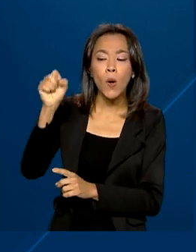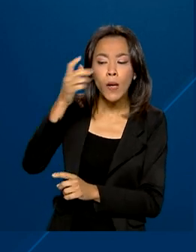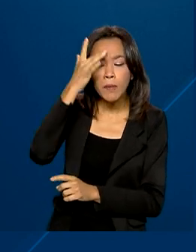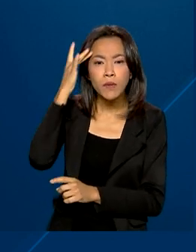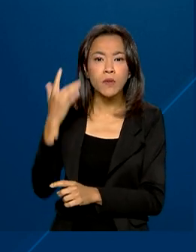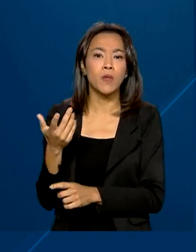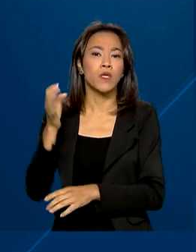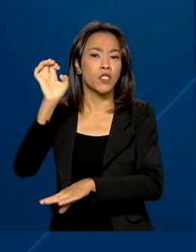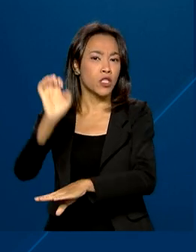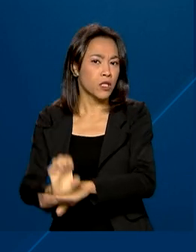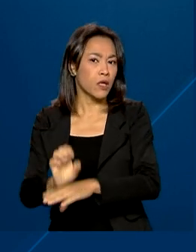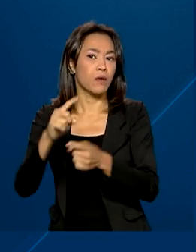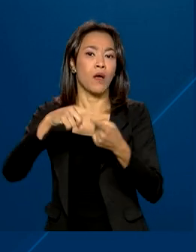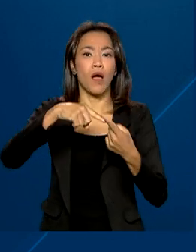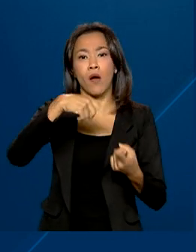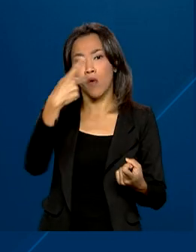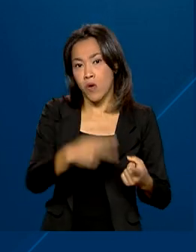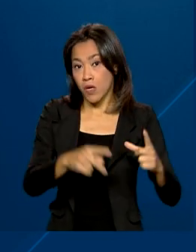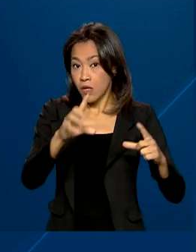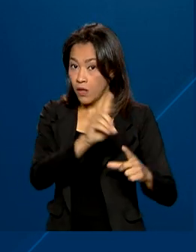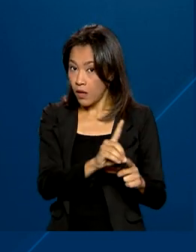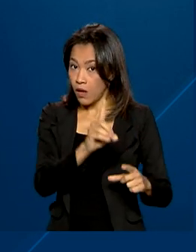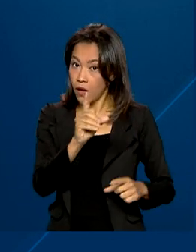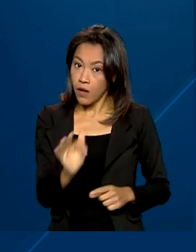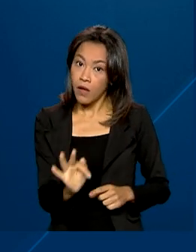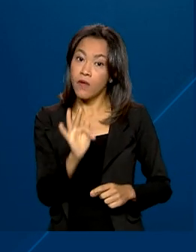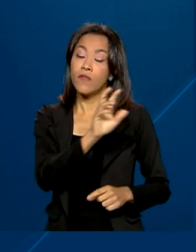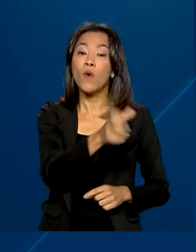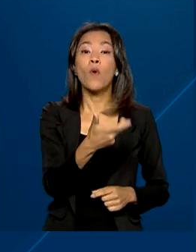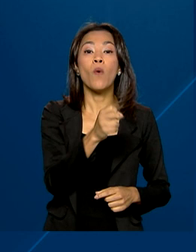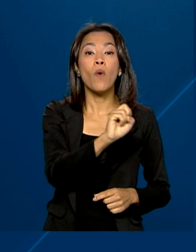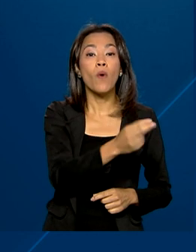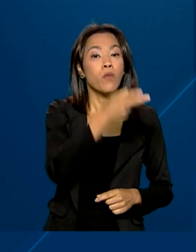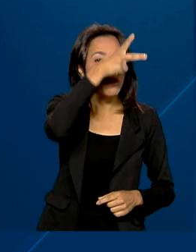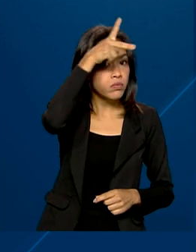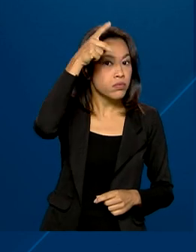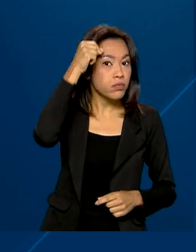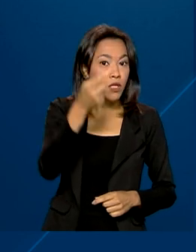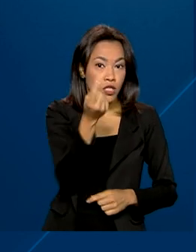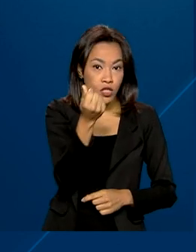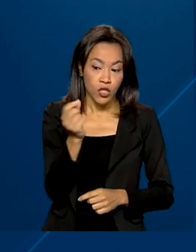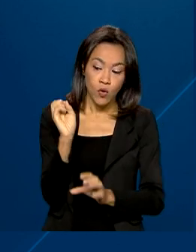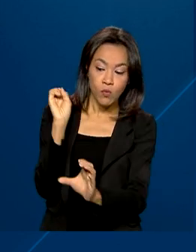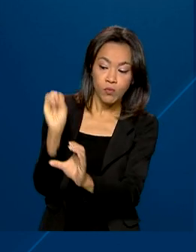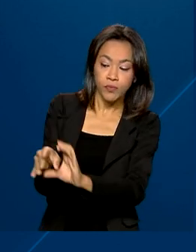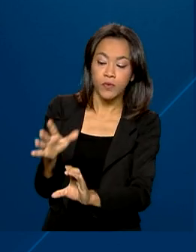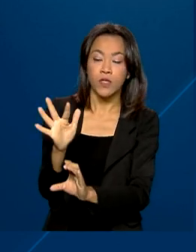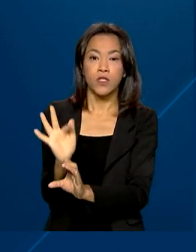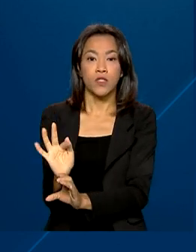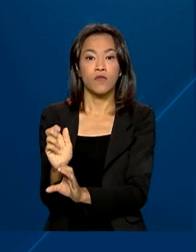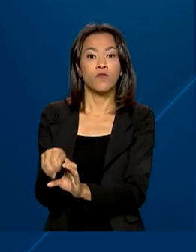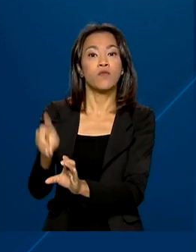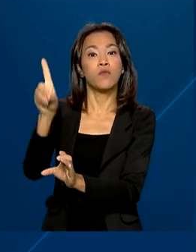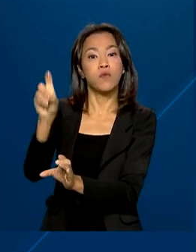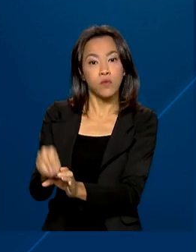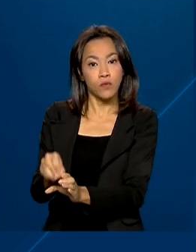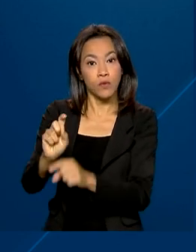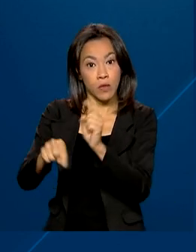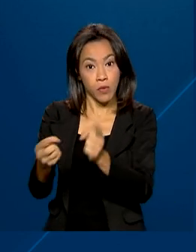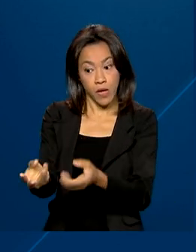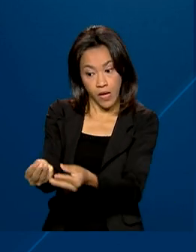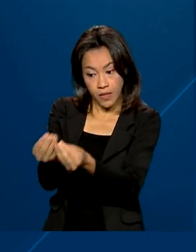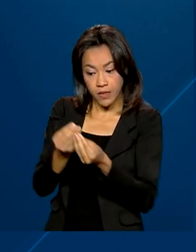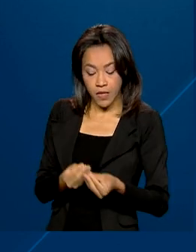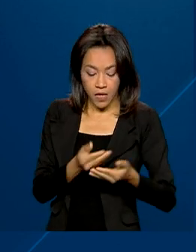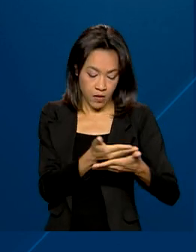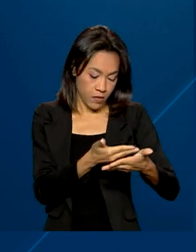estadual, distrital ou municipal, por meio de um depósito na conta desse fundo. Depois, você vai receber um comprovante com